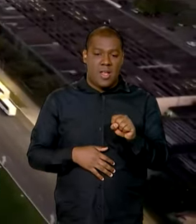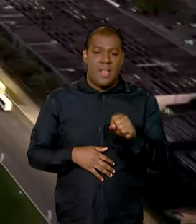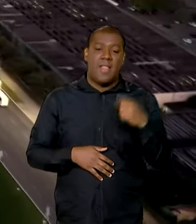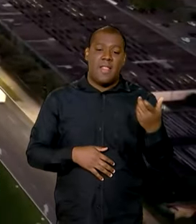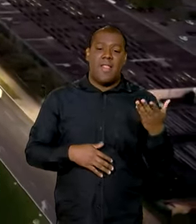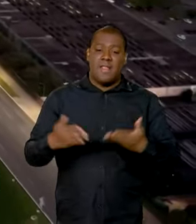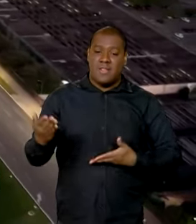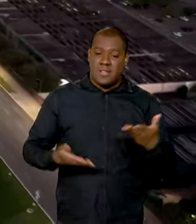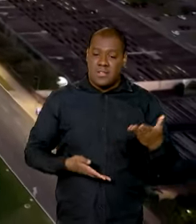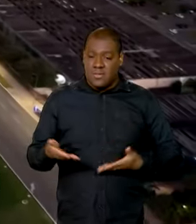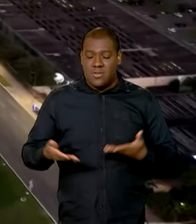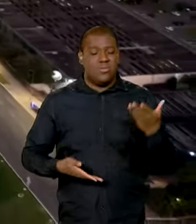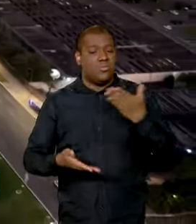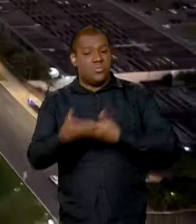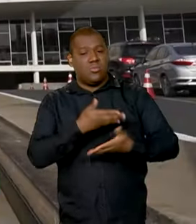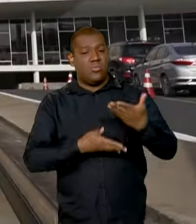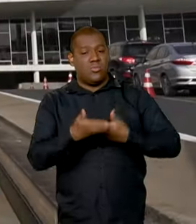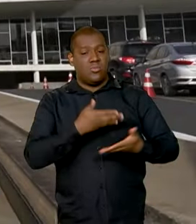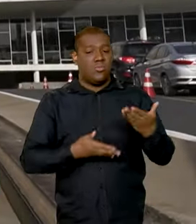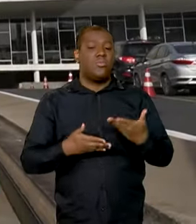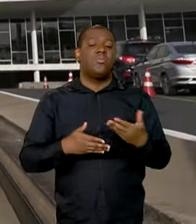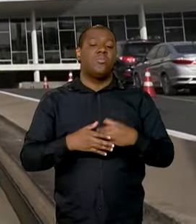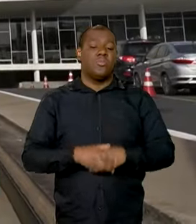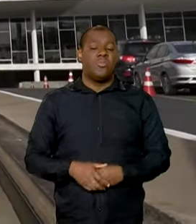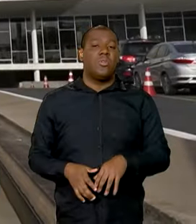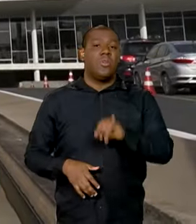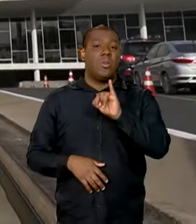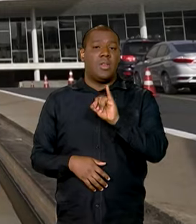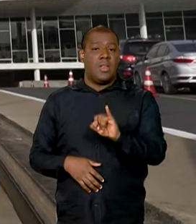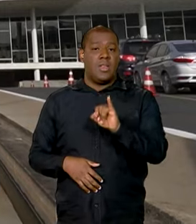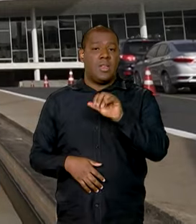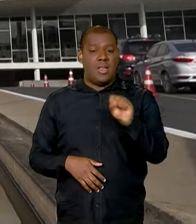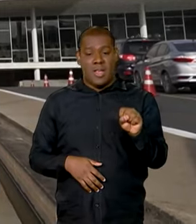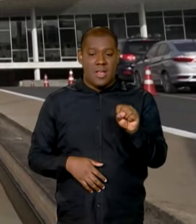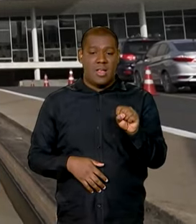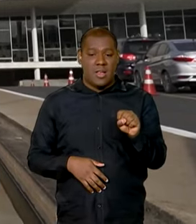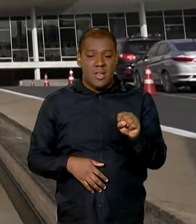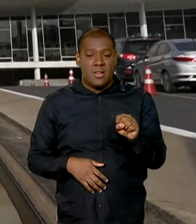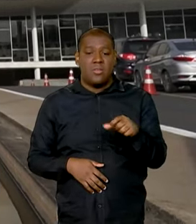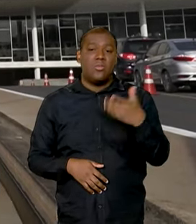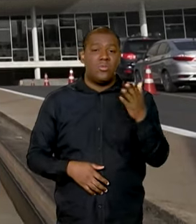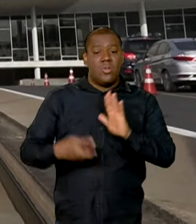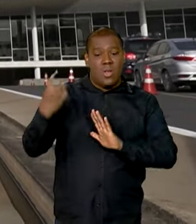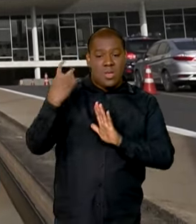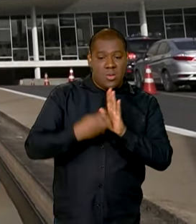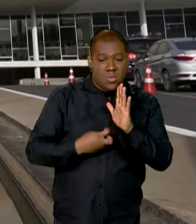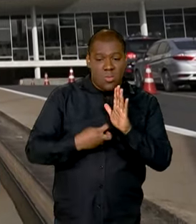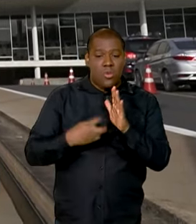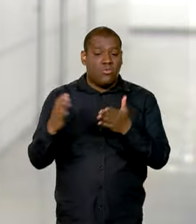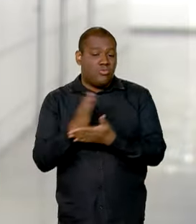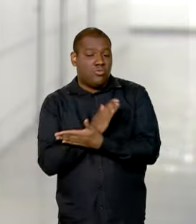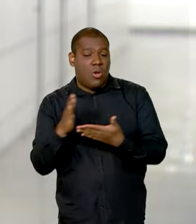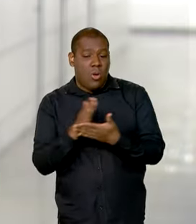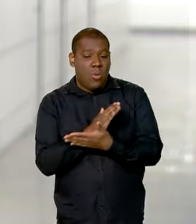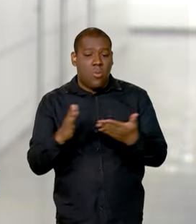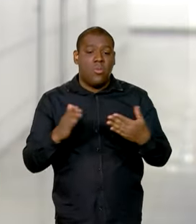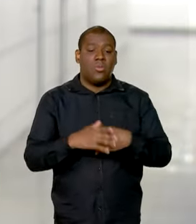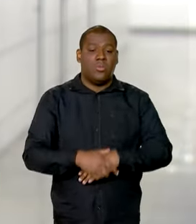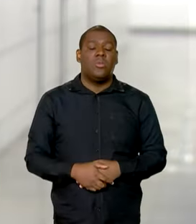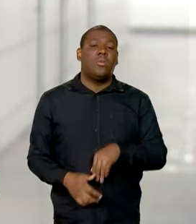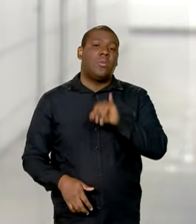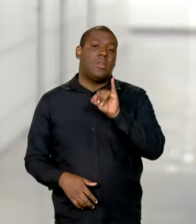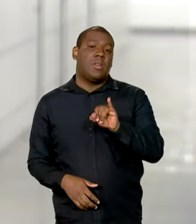e Serviços, que é federal. E o IES, Imposto Seletivo, também federal. O